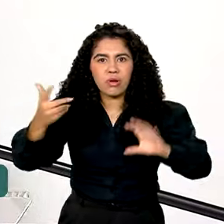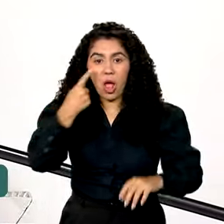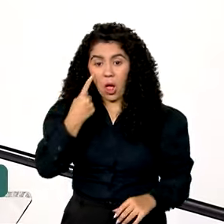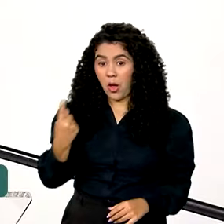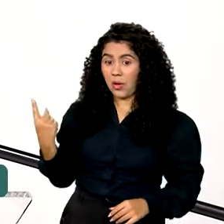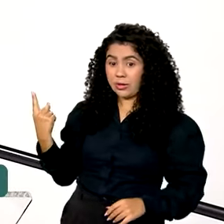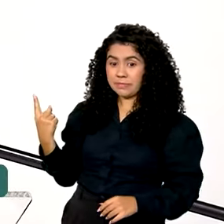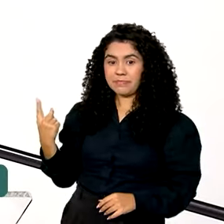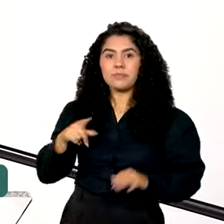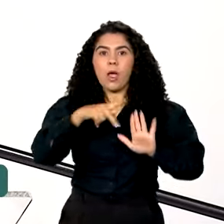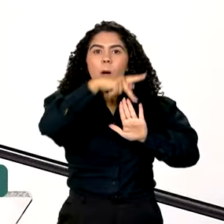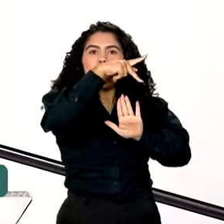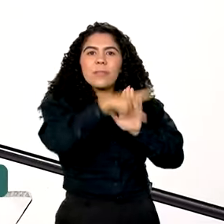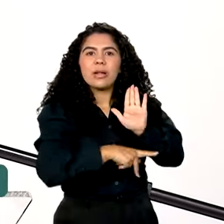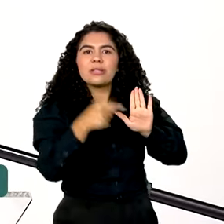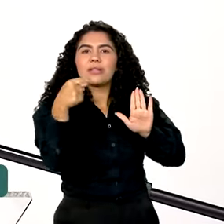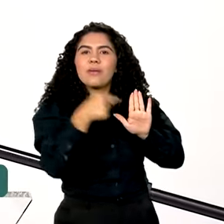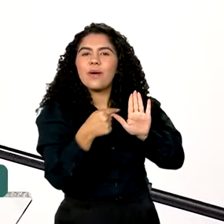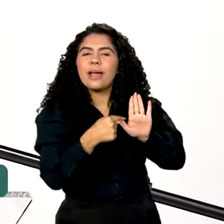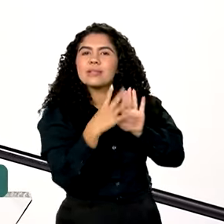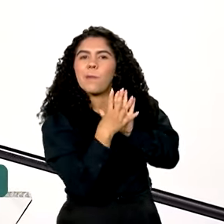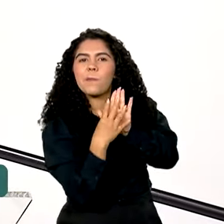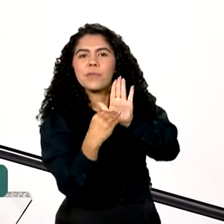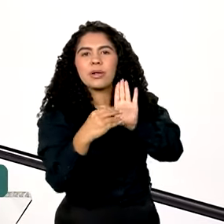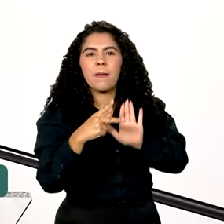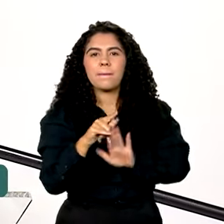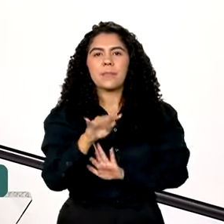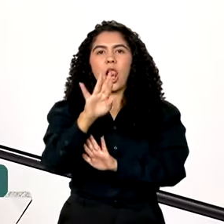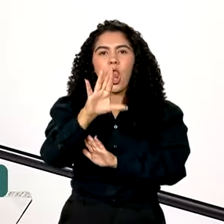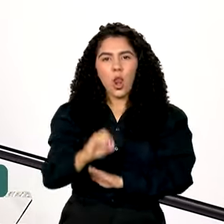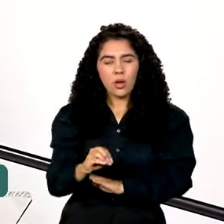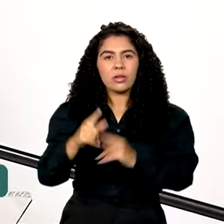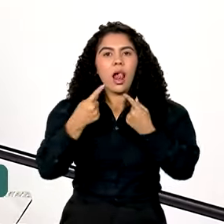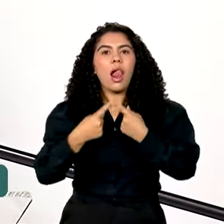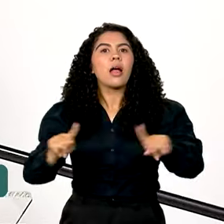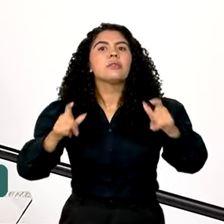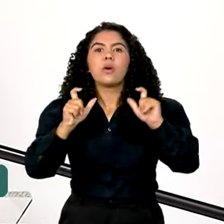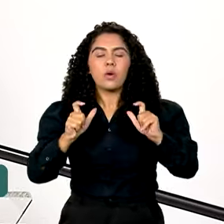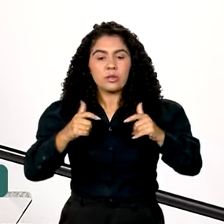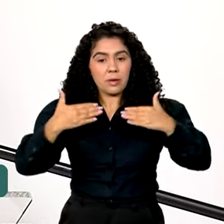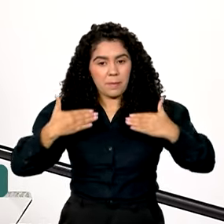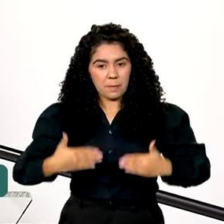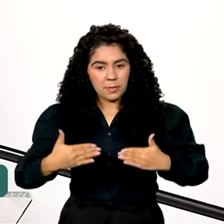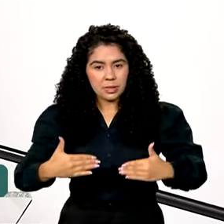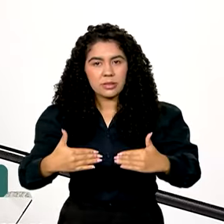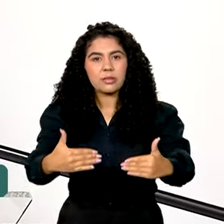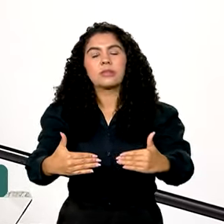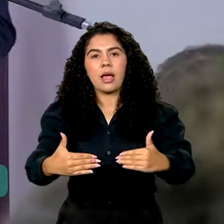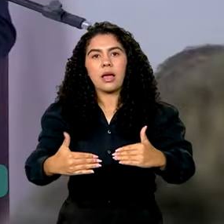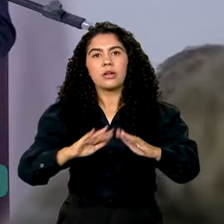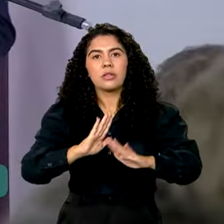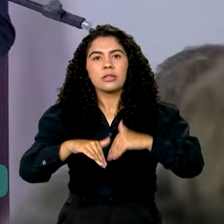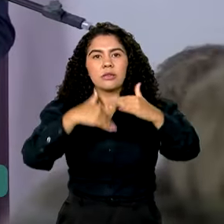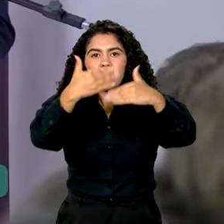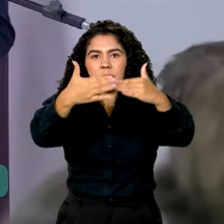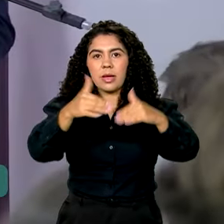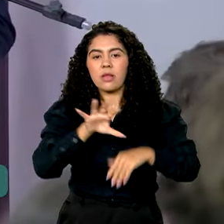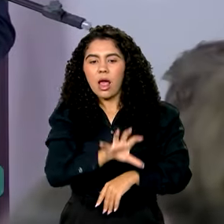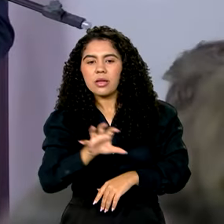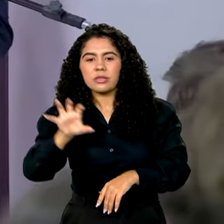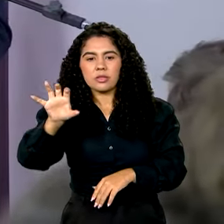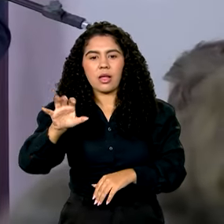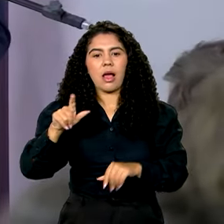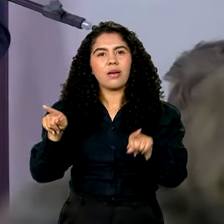O projeto piloto foi lançado pelo ministro da Integração e do Desenvolvimento Regional, Valdez Góes, com a presença do